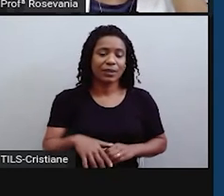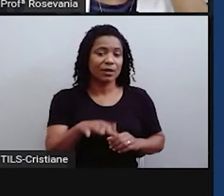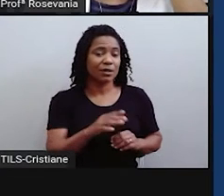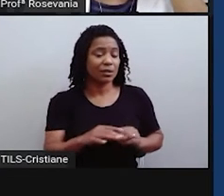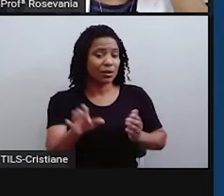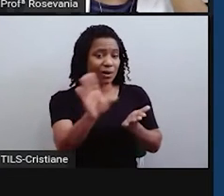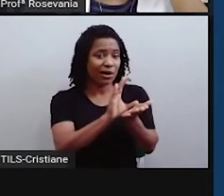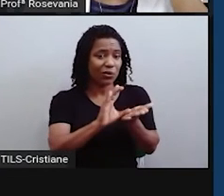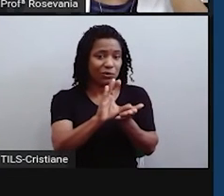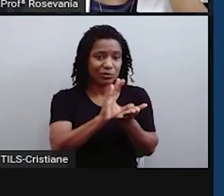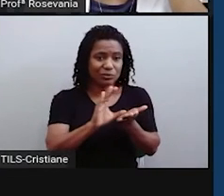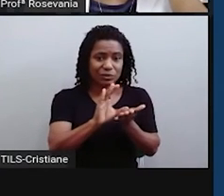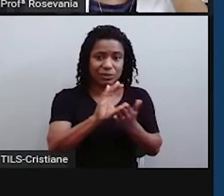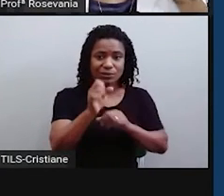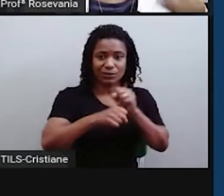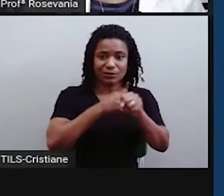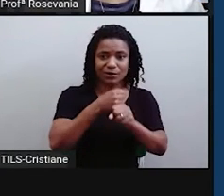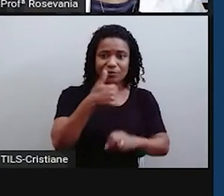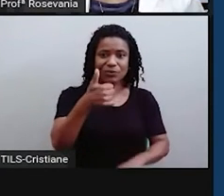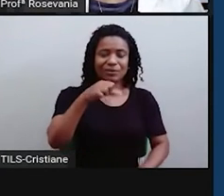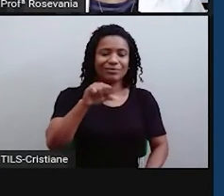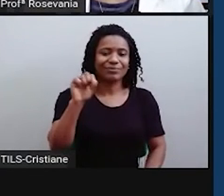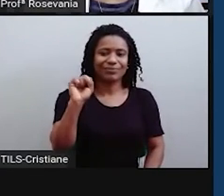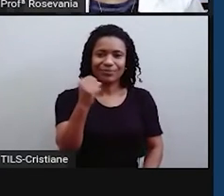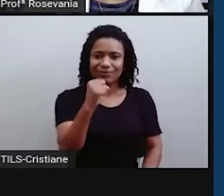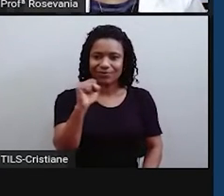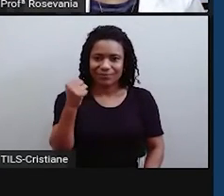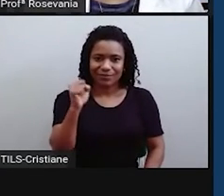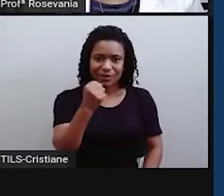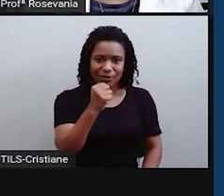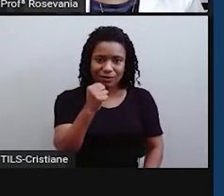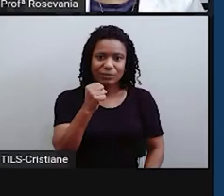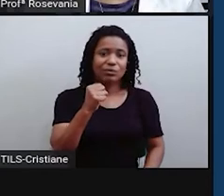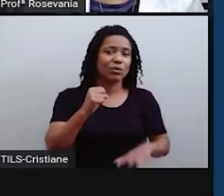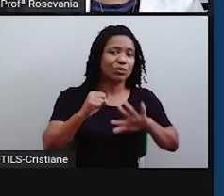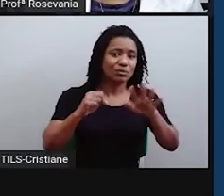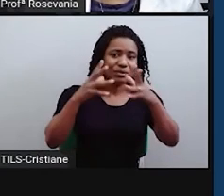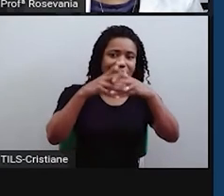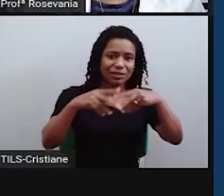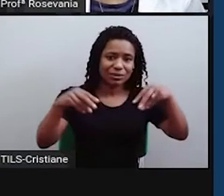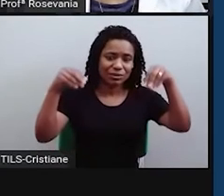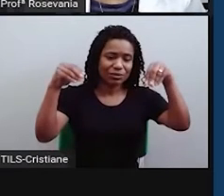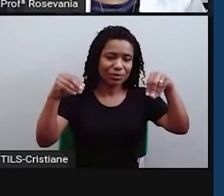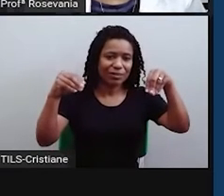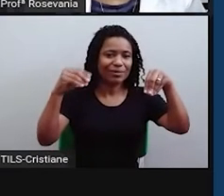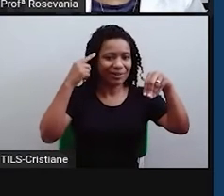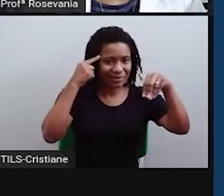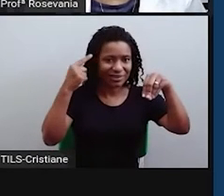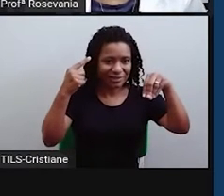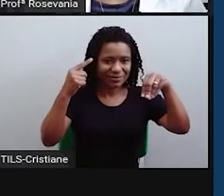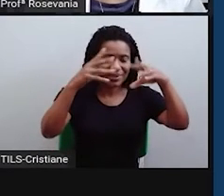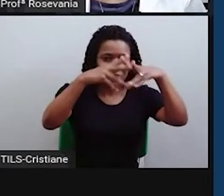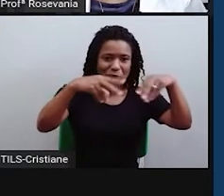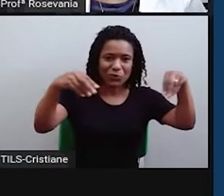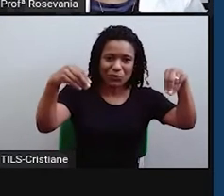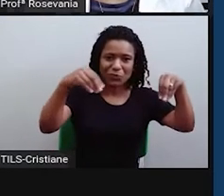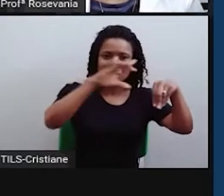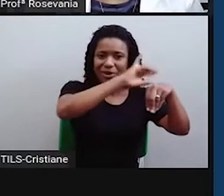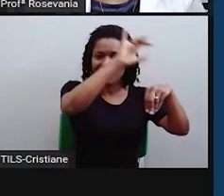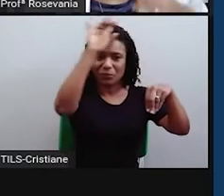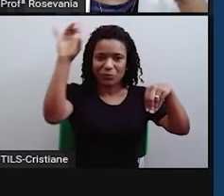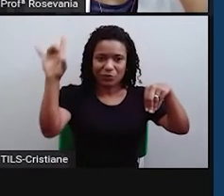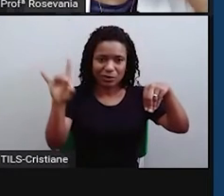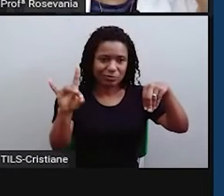1988 estima os últimos territórios federais, que vocês estão vendo aqui, já entram sem territórios, os